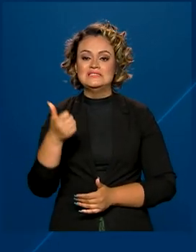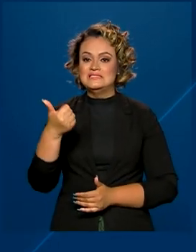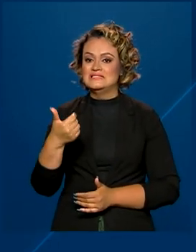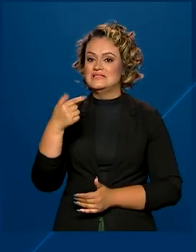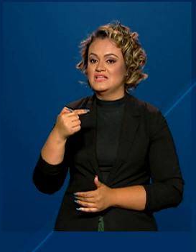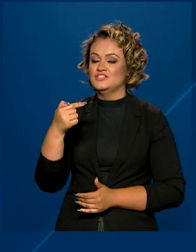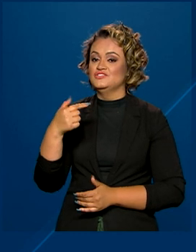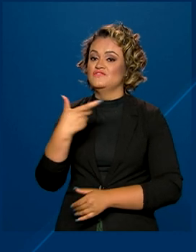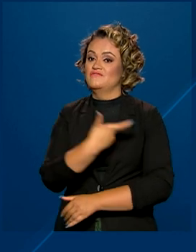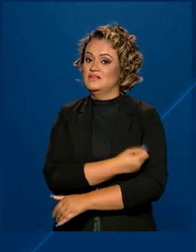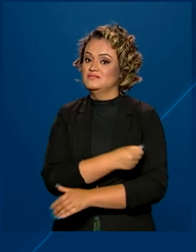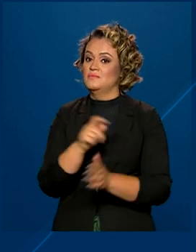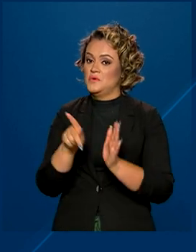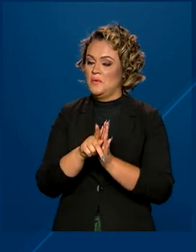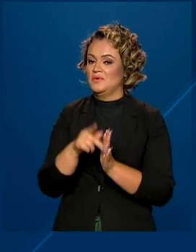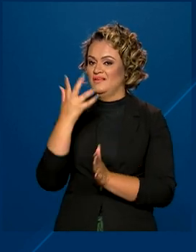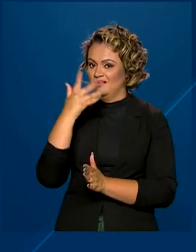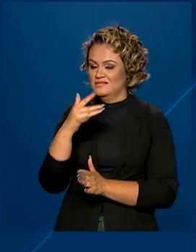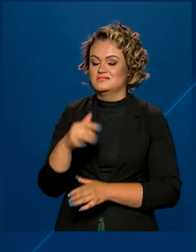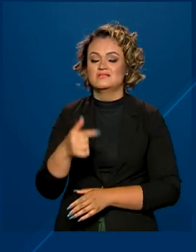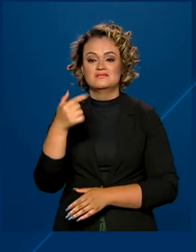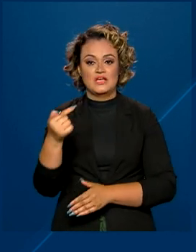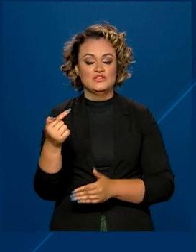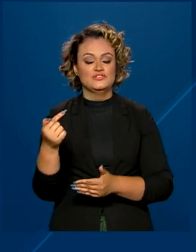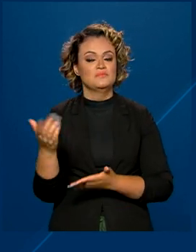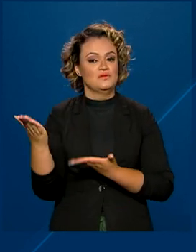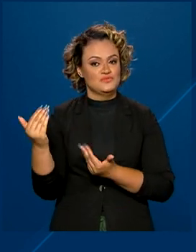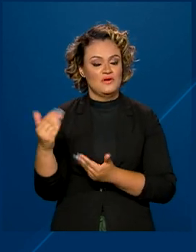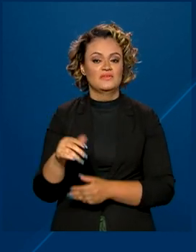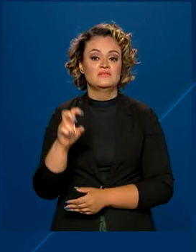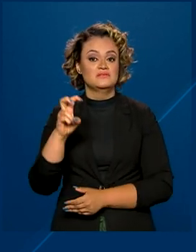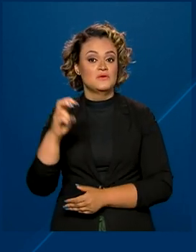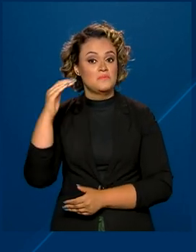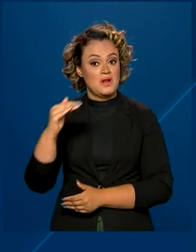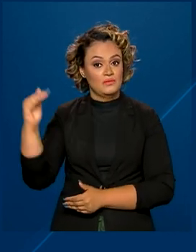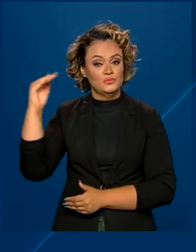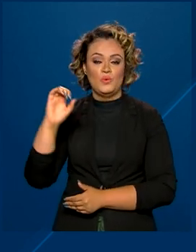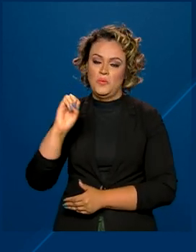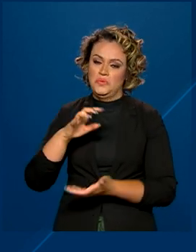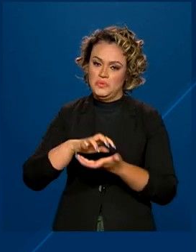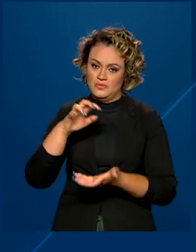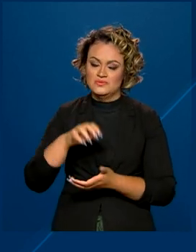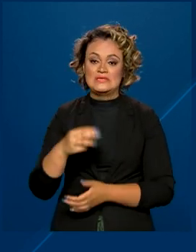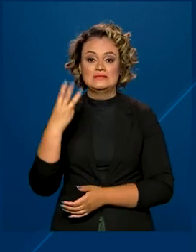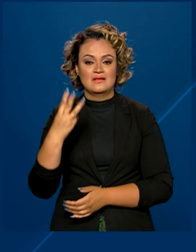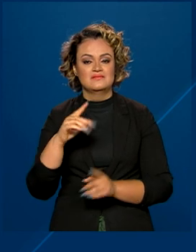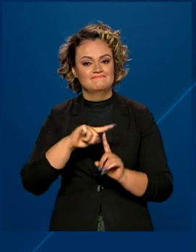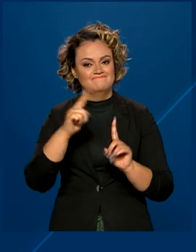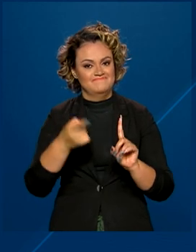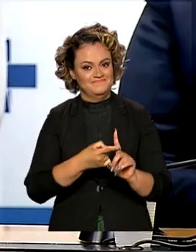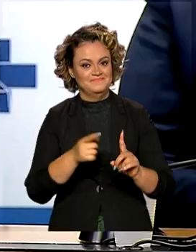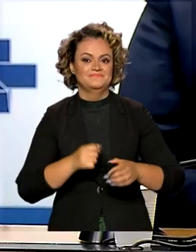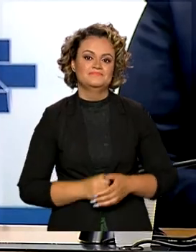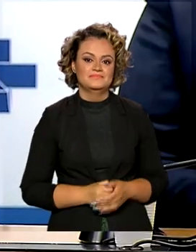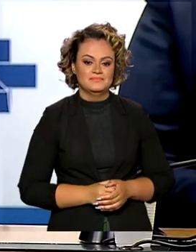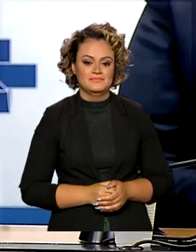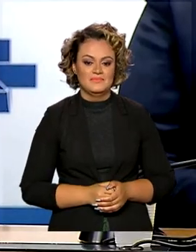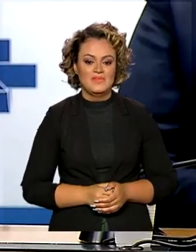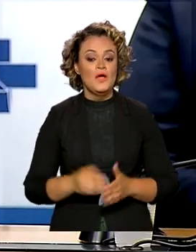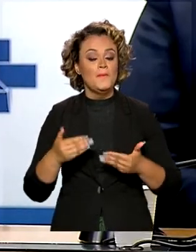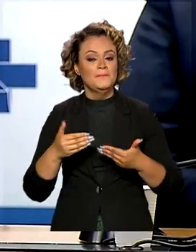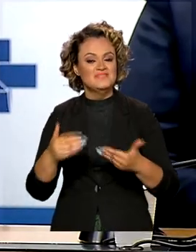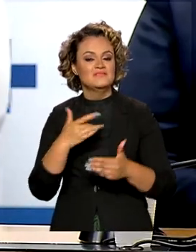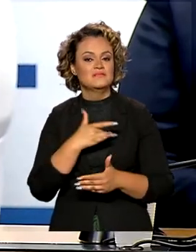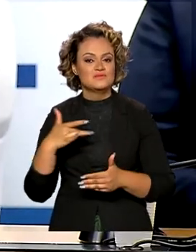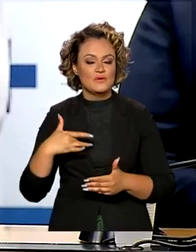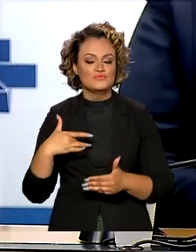vacinas para crianças, 7 para adolescentes, 5 para adultos e idosos e 3 para as distantes. O Ministério da